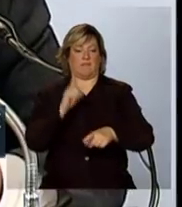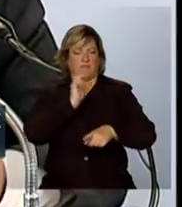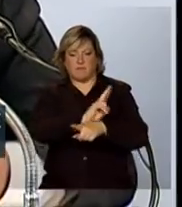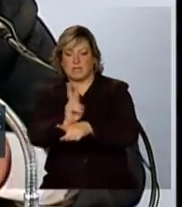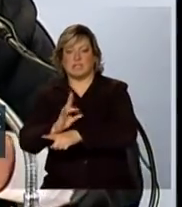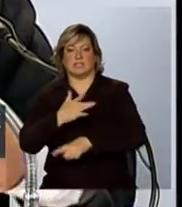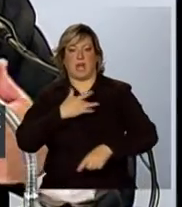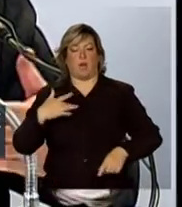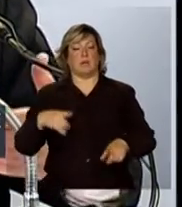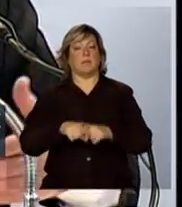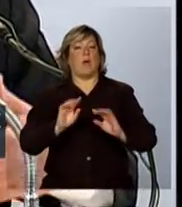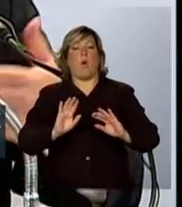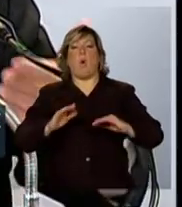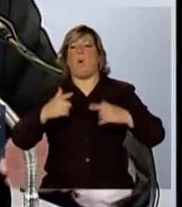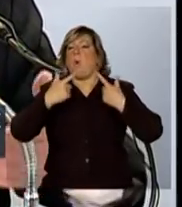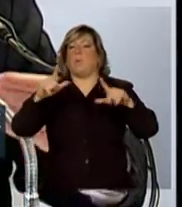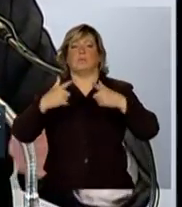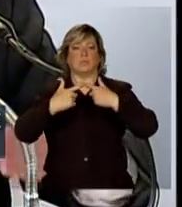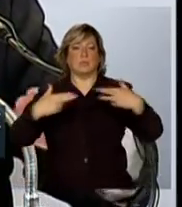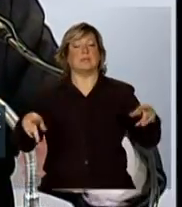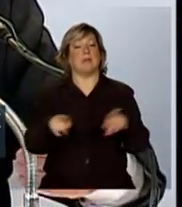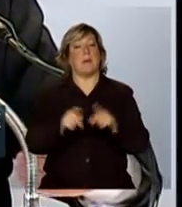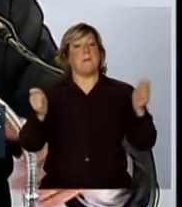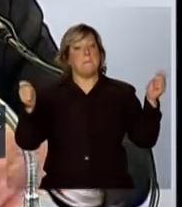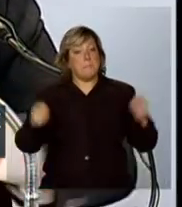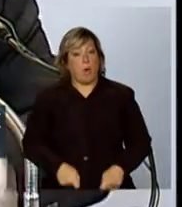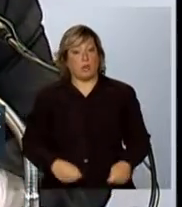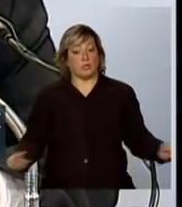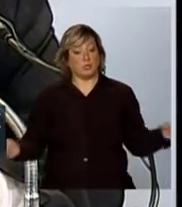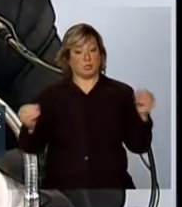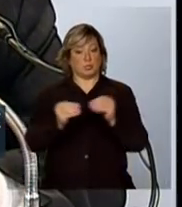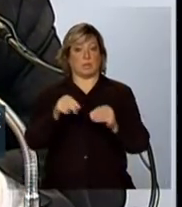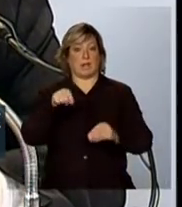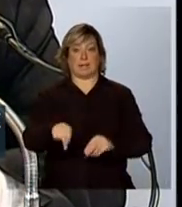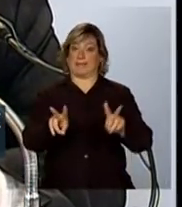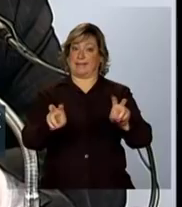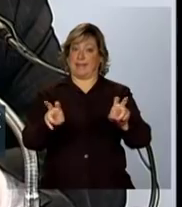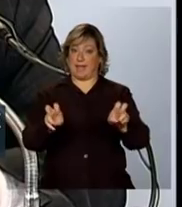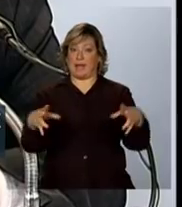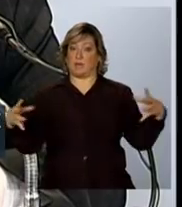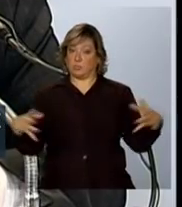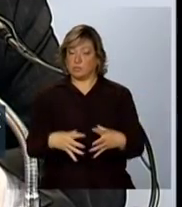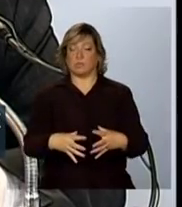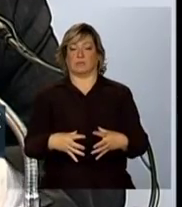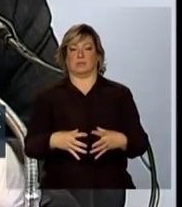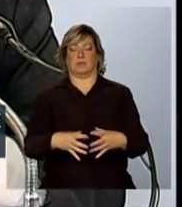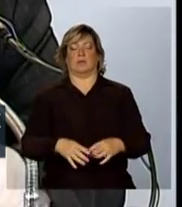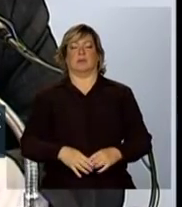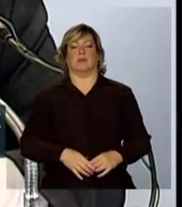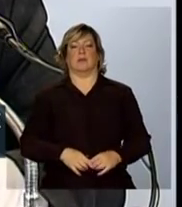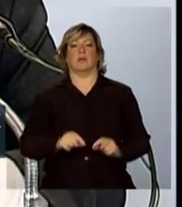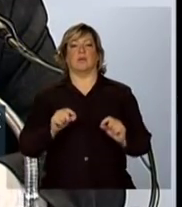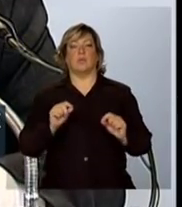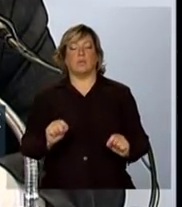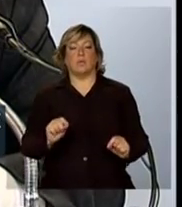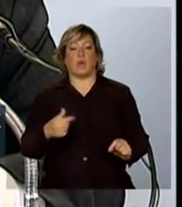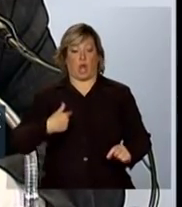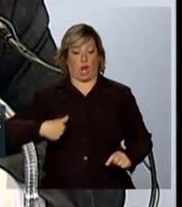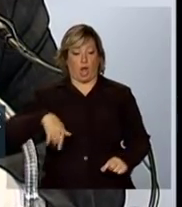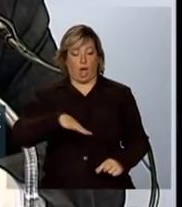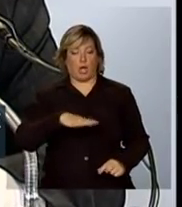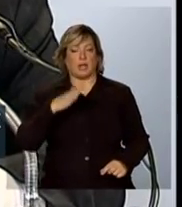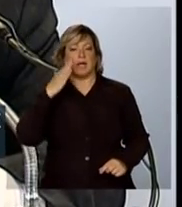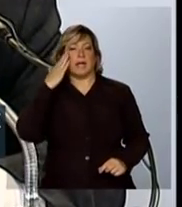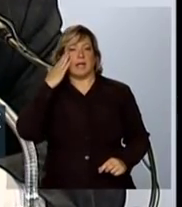saúde, pudessem estar se apropriando dessa temática. E, no entendimento que a gente tem,